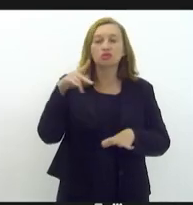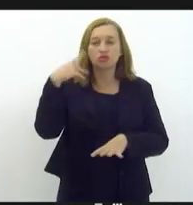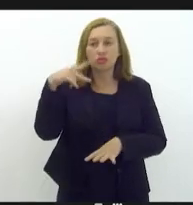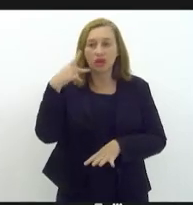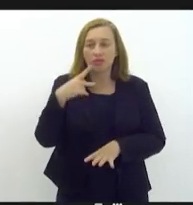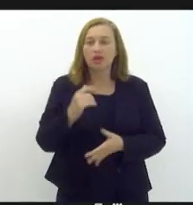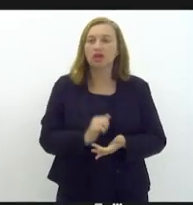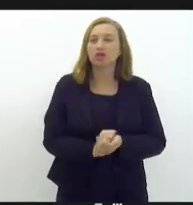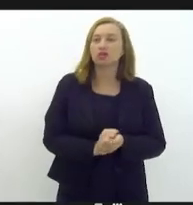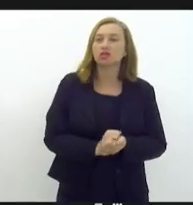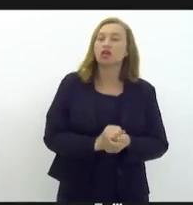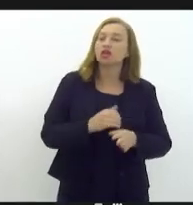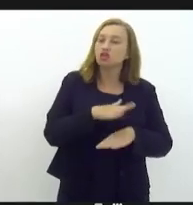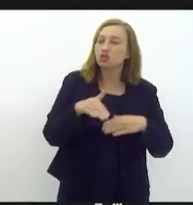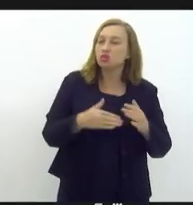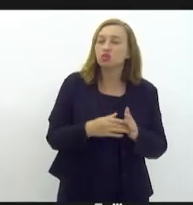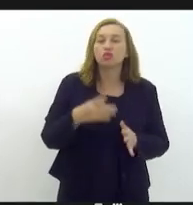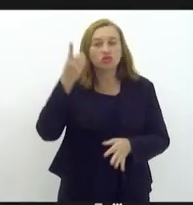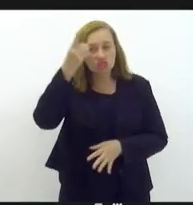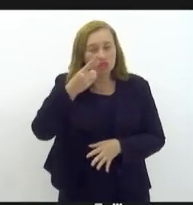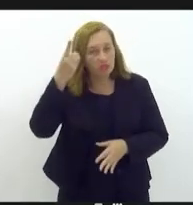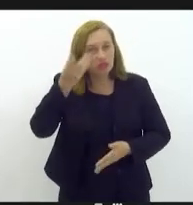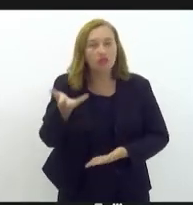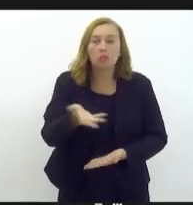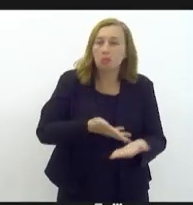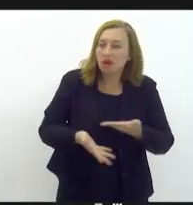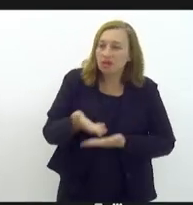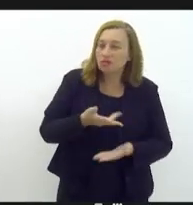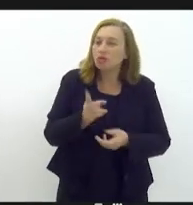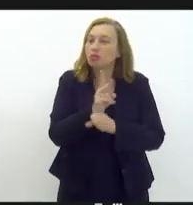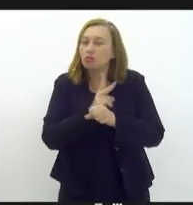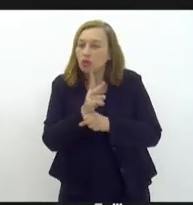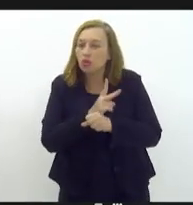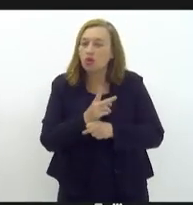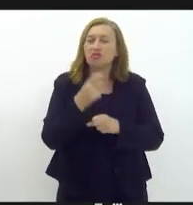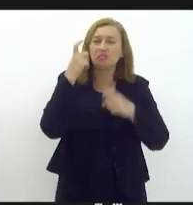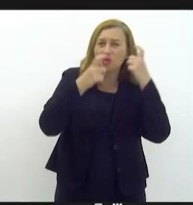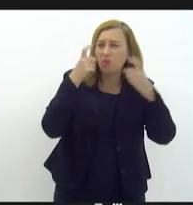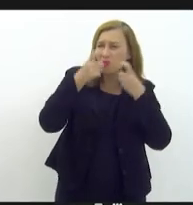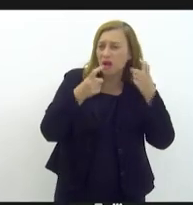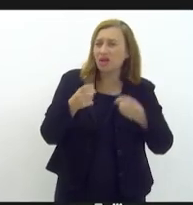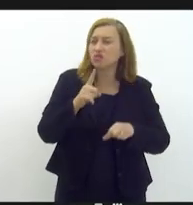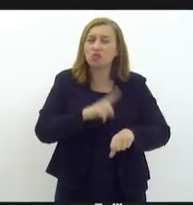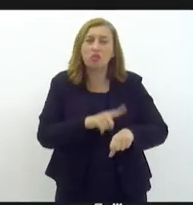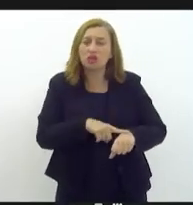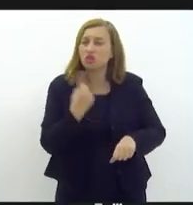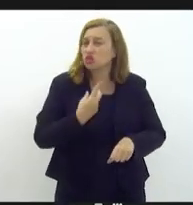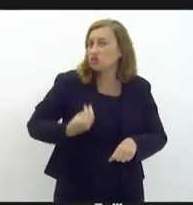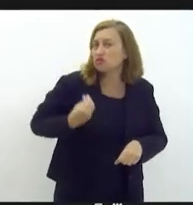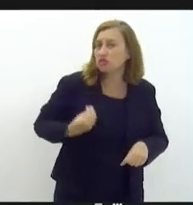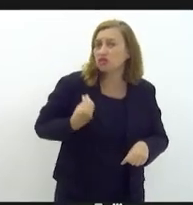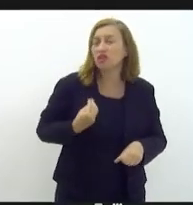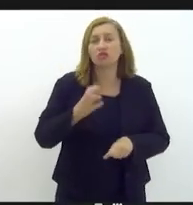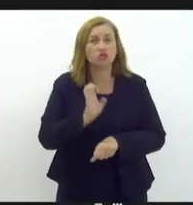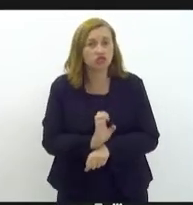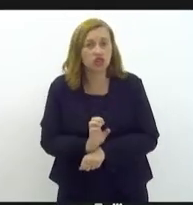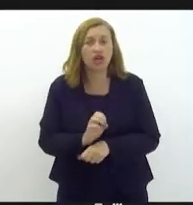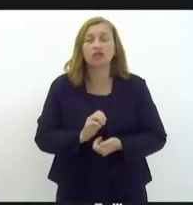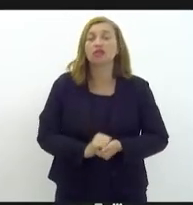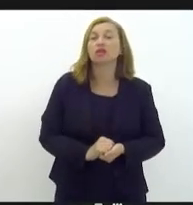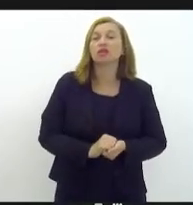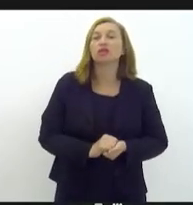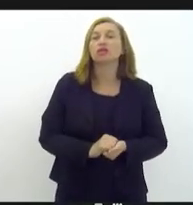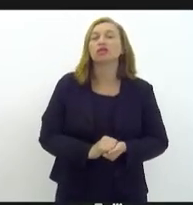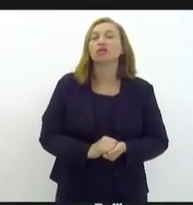essa união de todos os deputados aí participando, procurando, preocupado com o momento que nós estamos passando no nosso estado, entendeu?